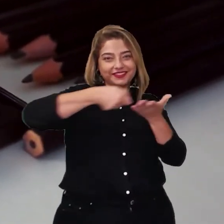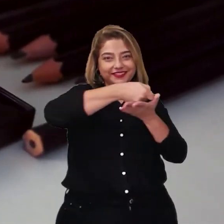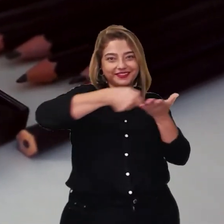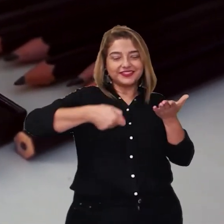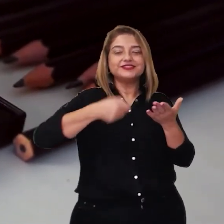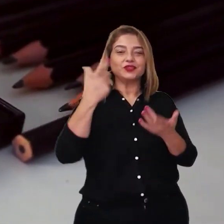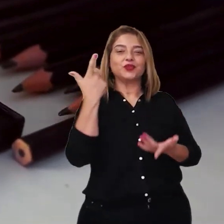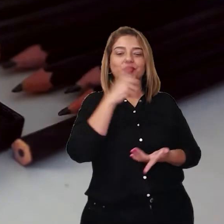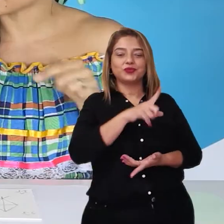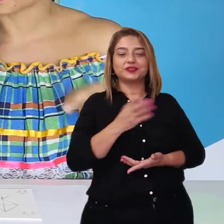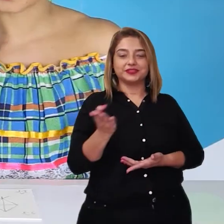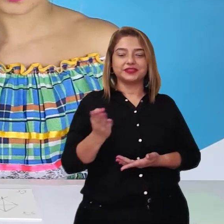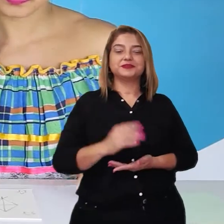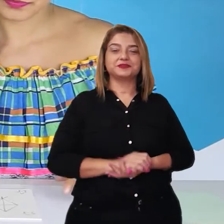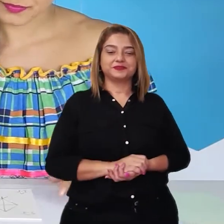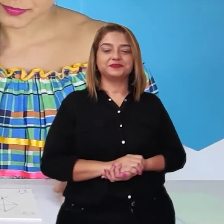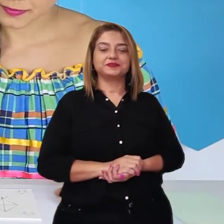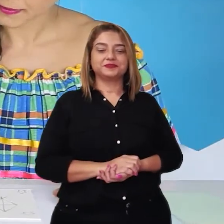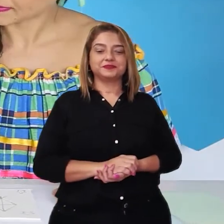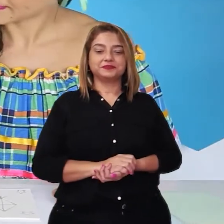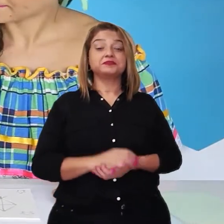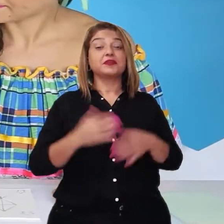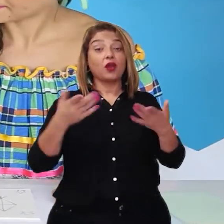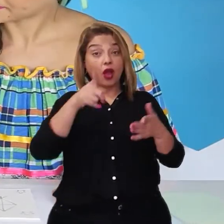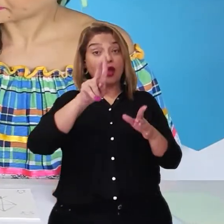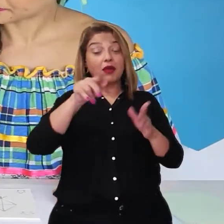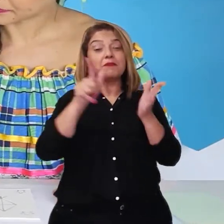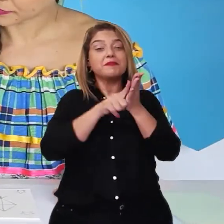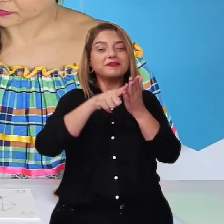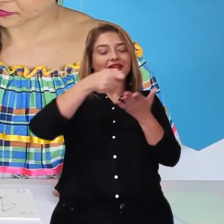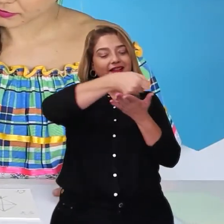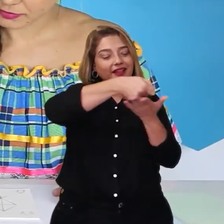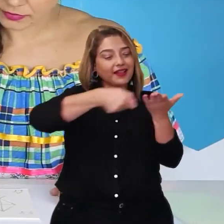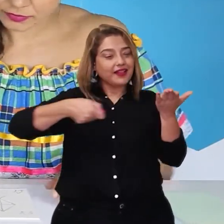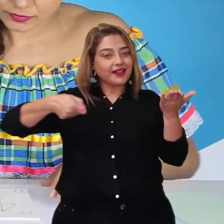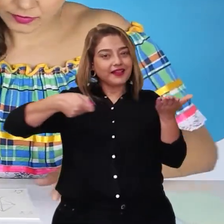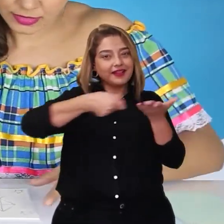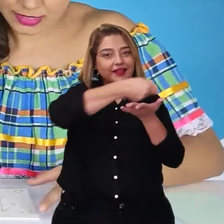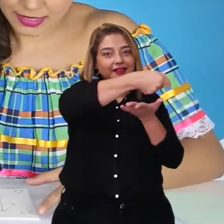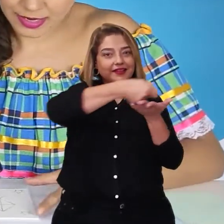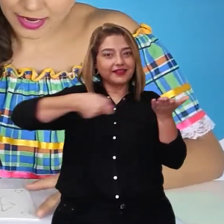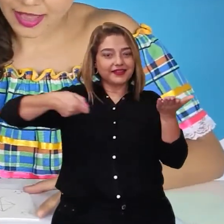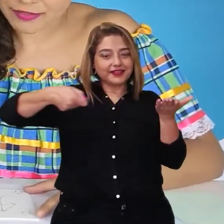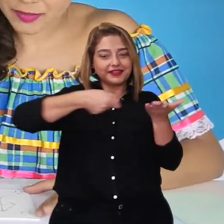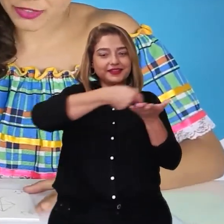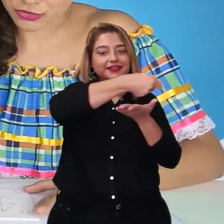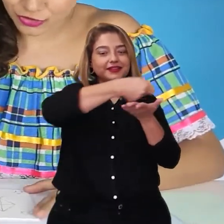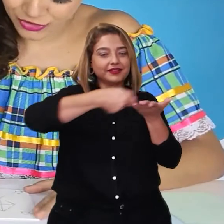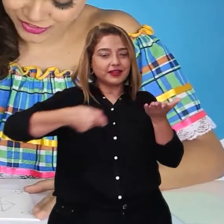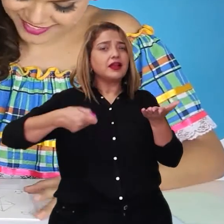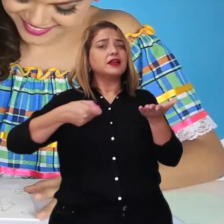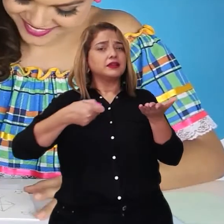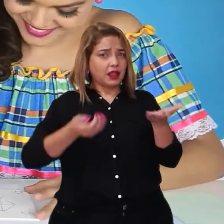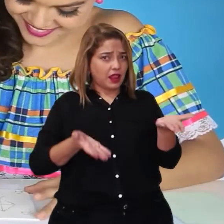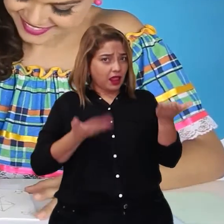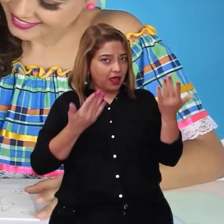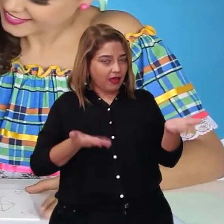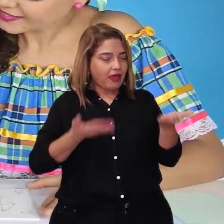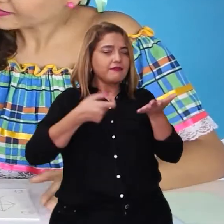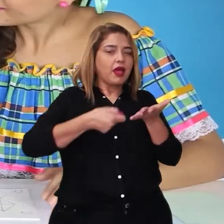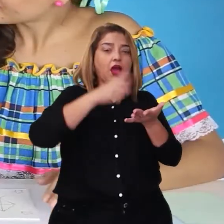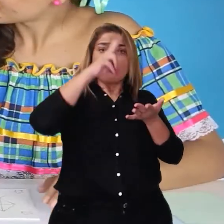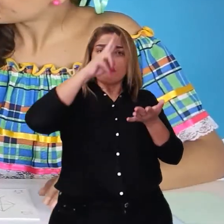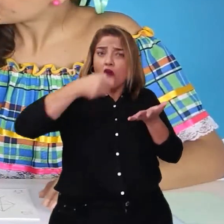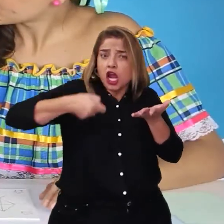garantido o resultado. Passa no rolinho todinho e agora vai passando levemente. Levemente. Levemente. Porque